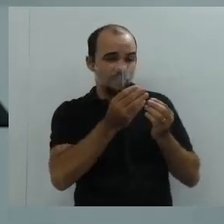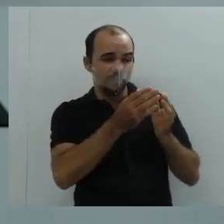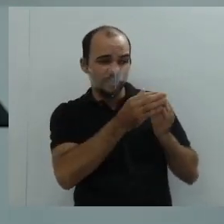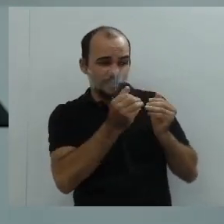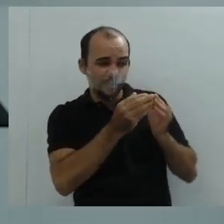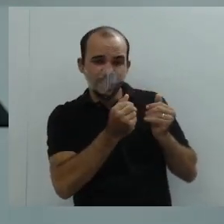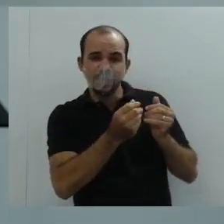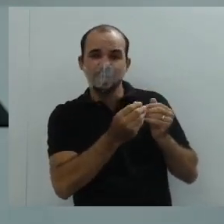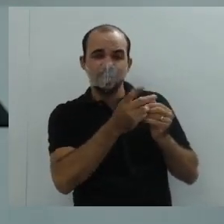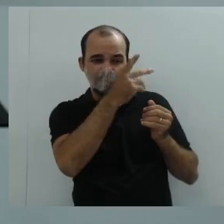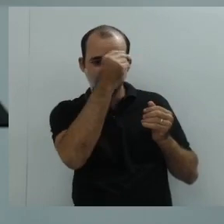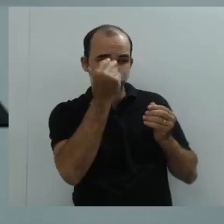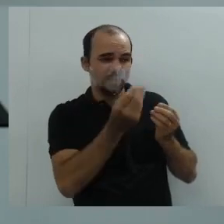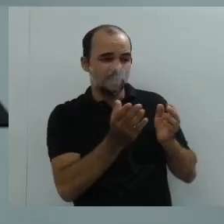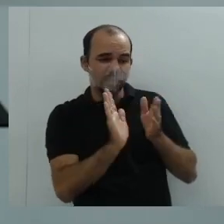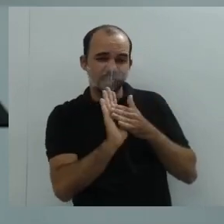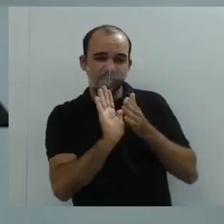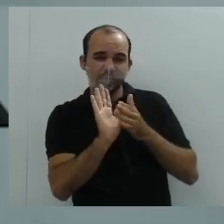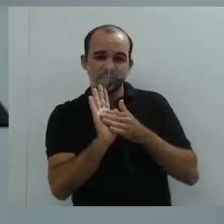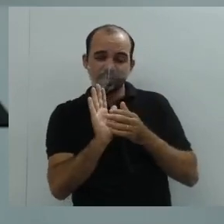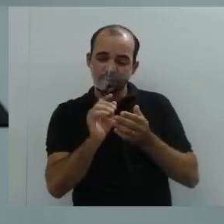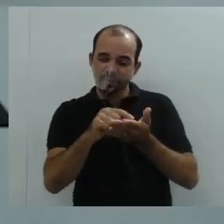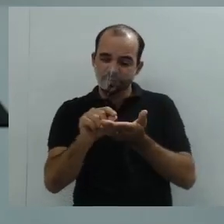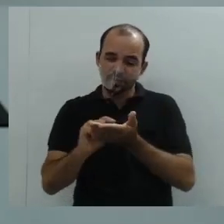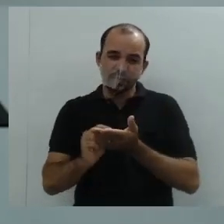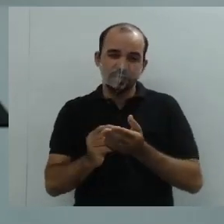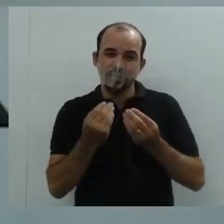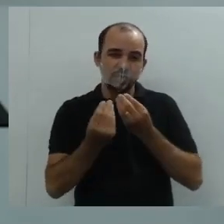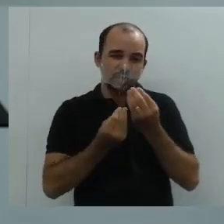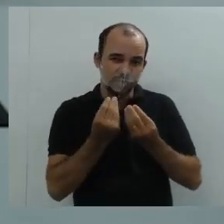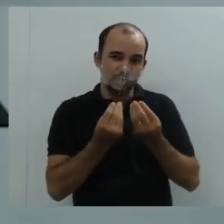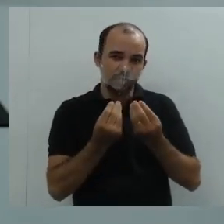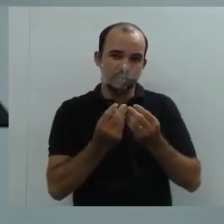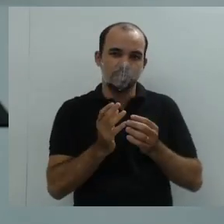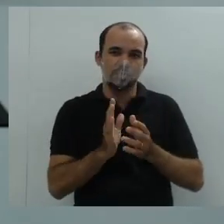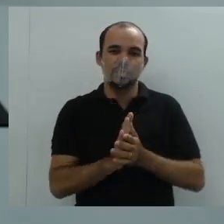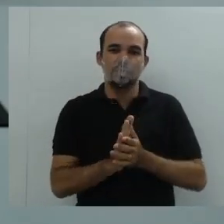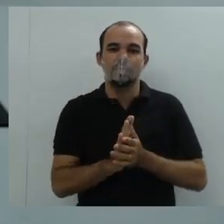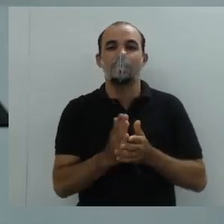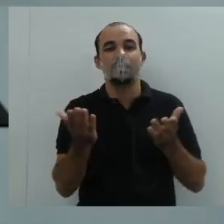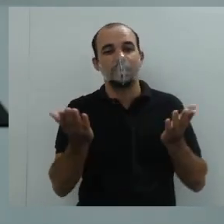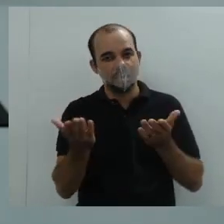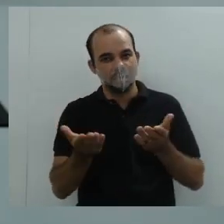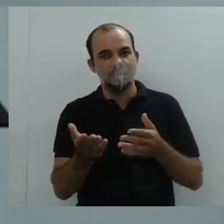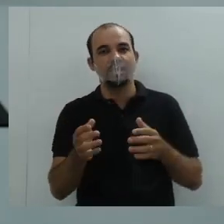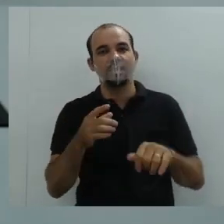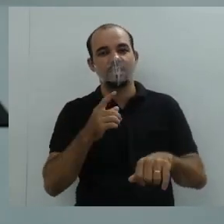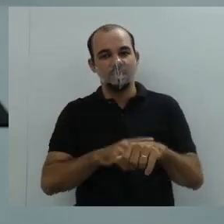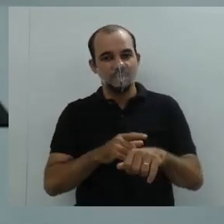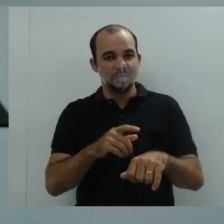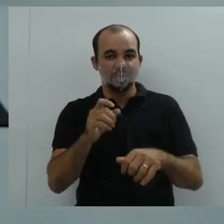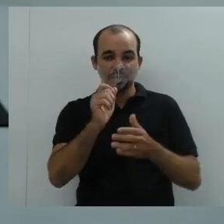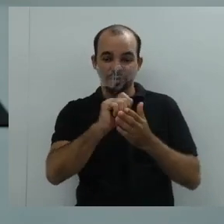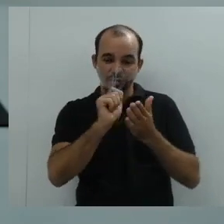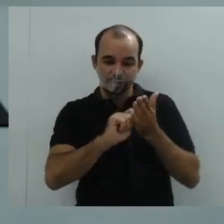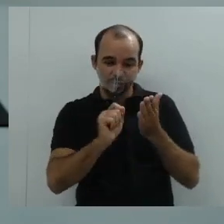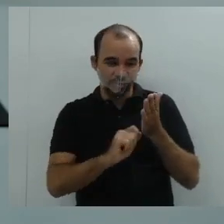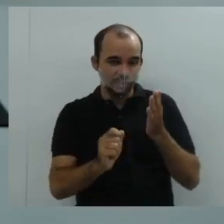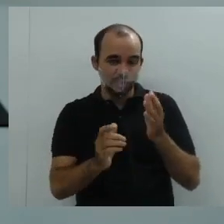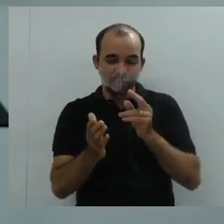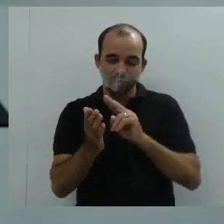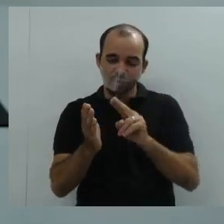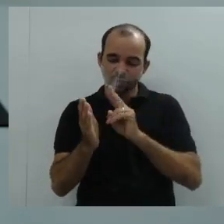Como é que eu vou fazer então? A gente vai utilizar o gênero do abaixo assinado. Então, para quem?